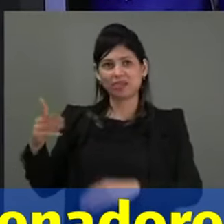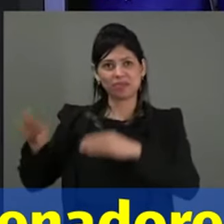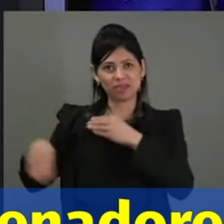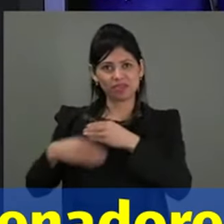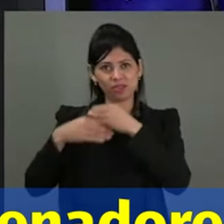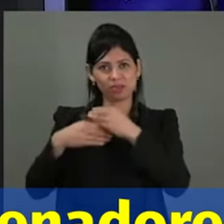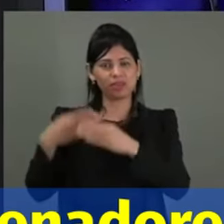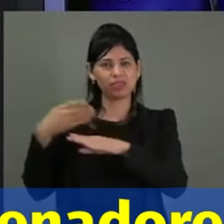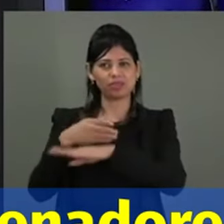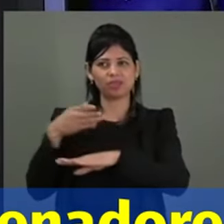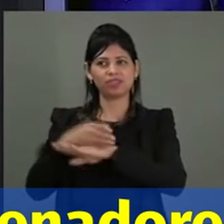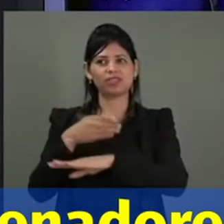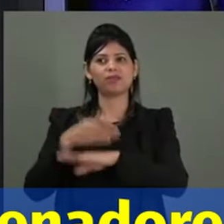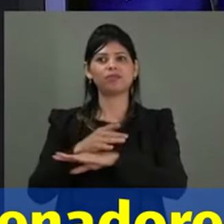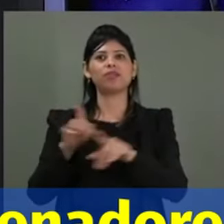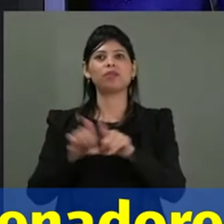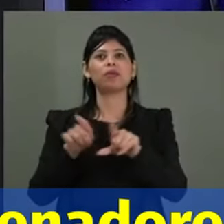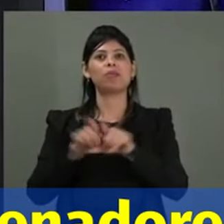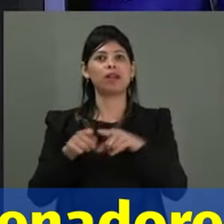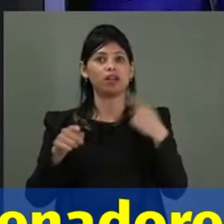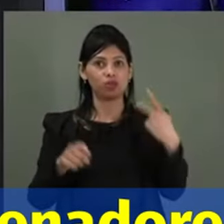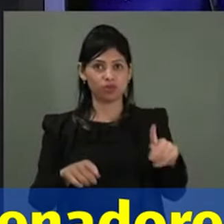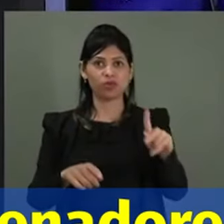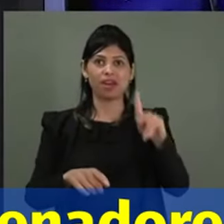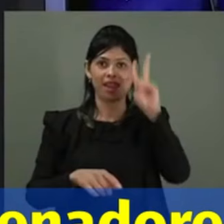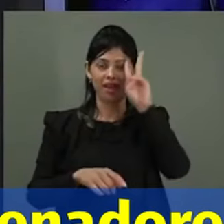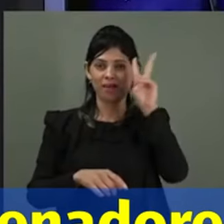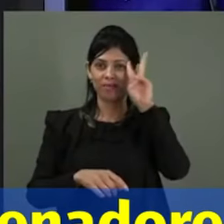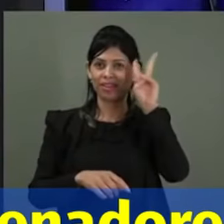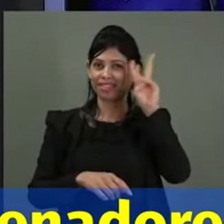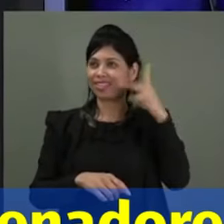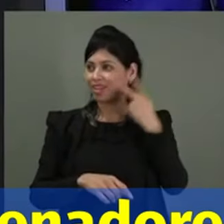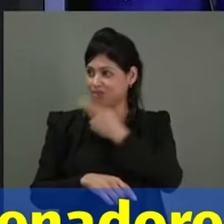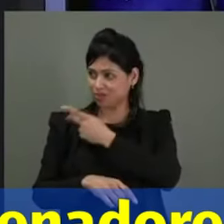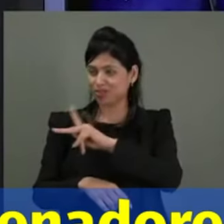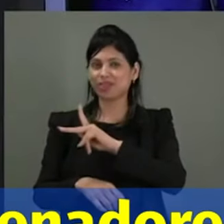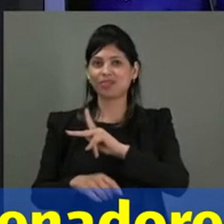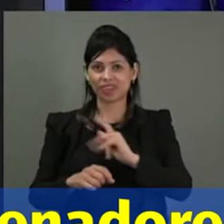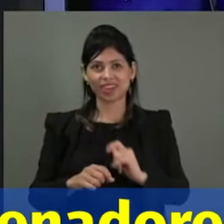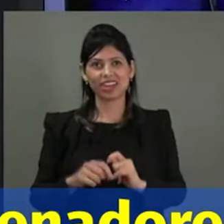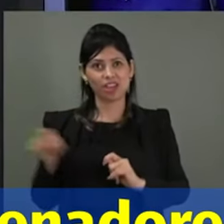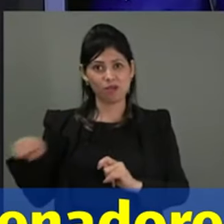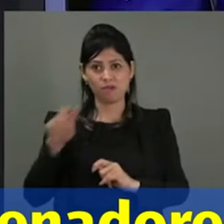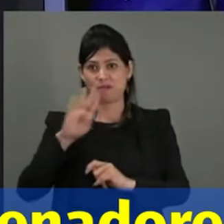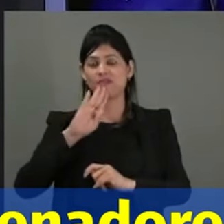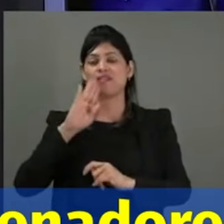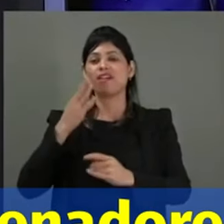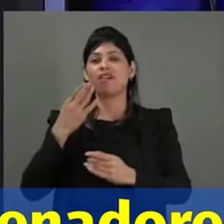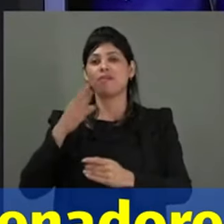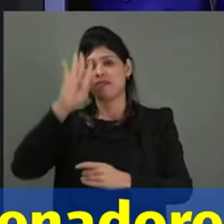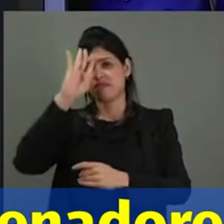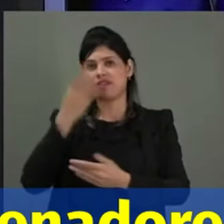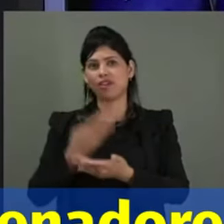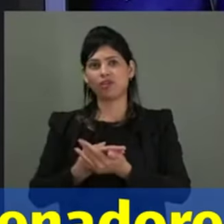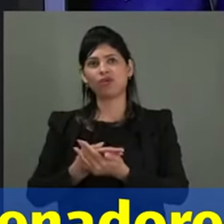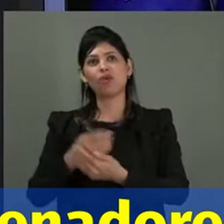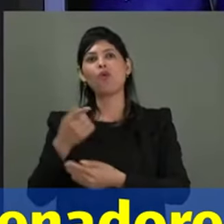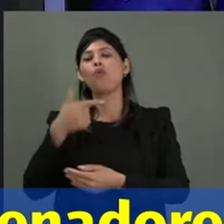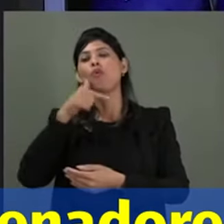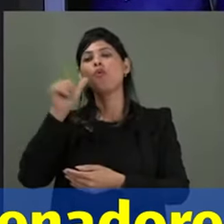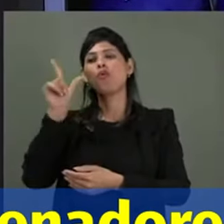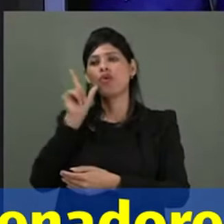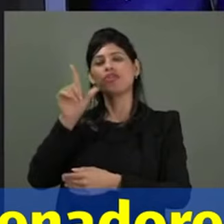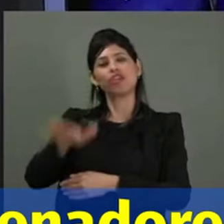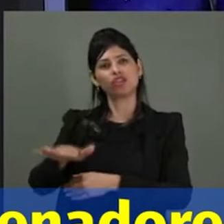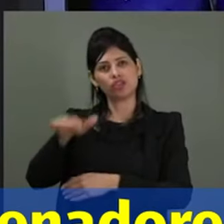e pela lembrança e pela tua confirmação. O senador Girão já me confirmou também e convidei ontem o